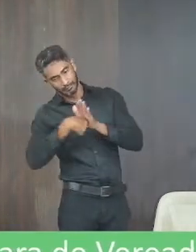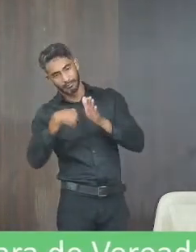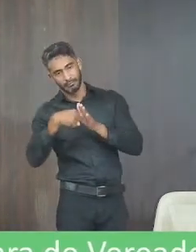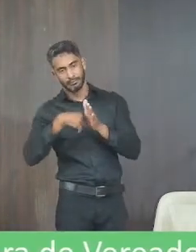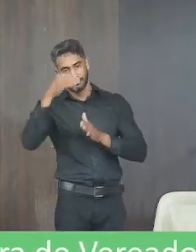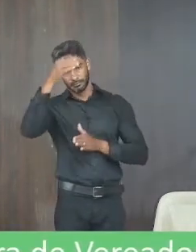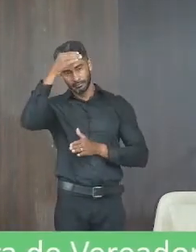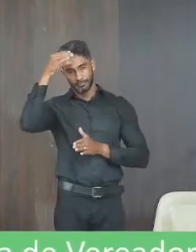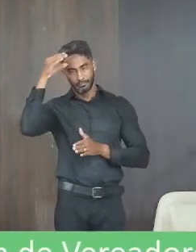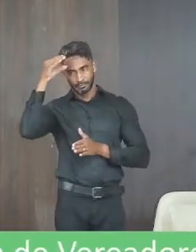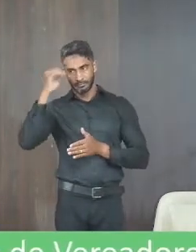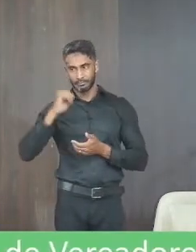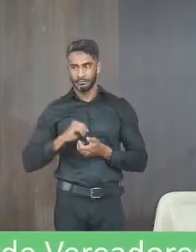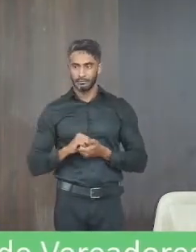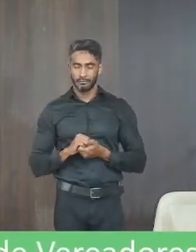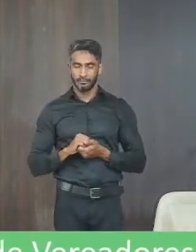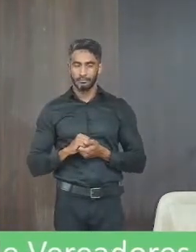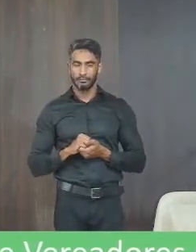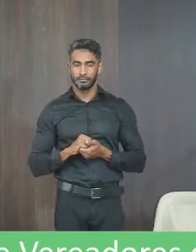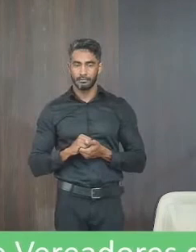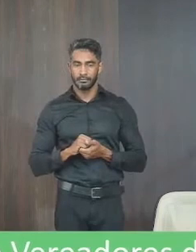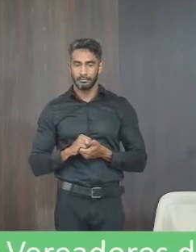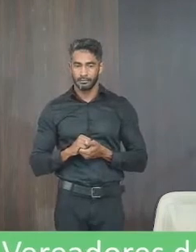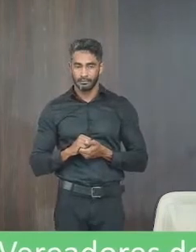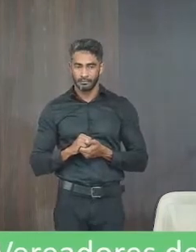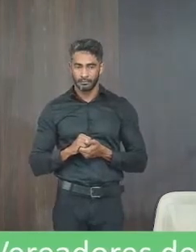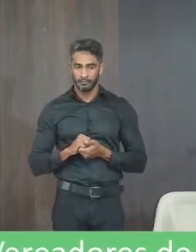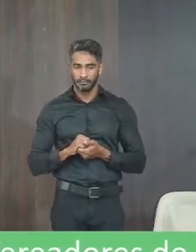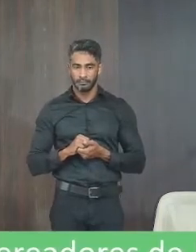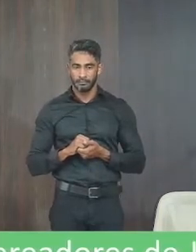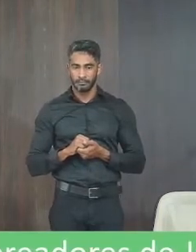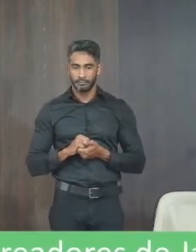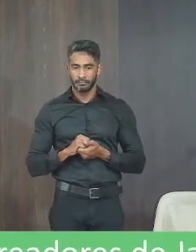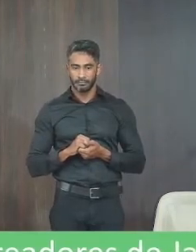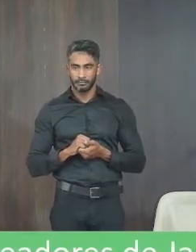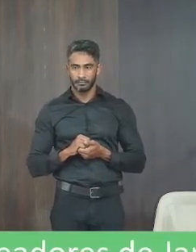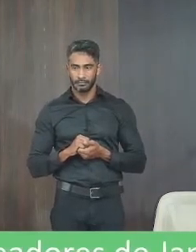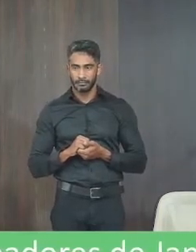câmara senhor presidente assim só se me permite presidente